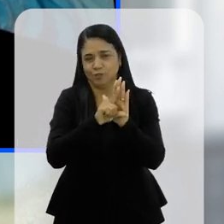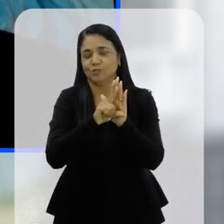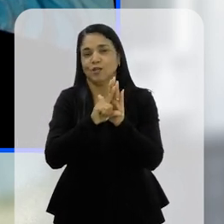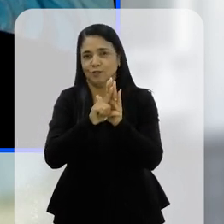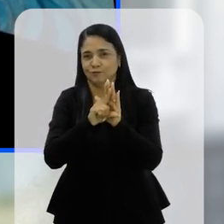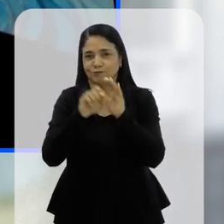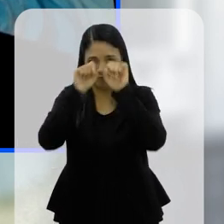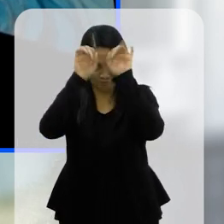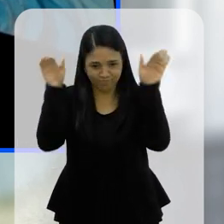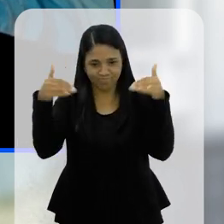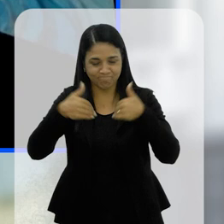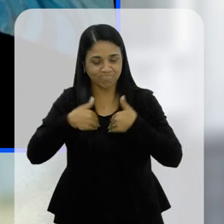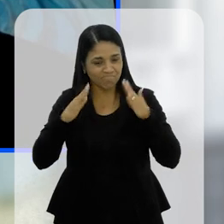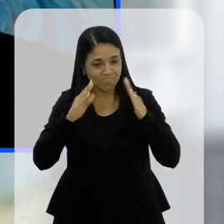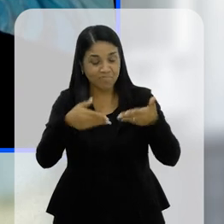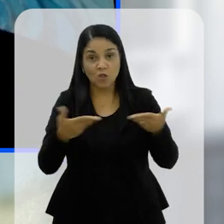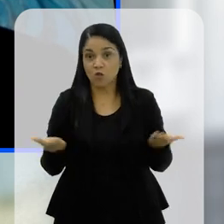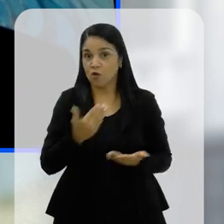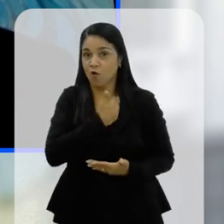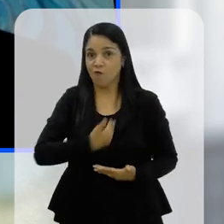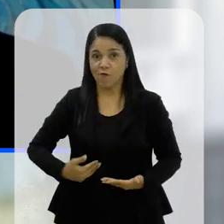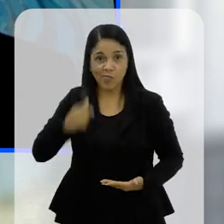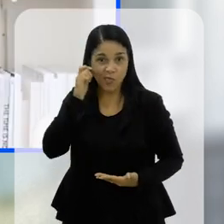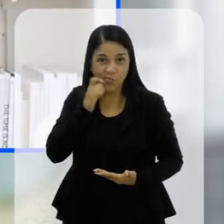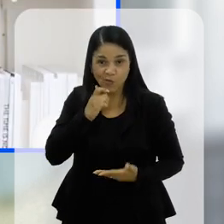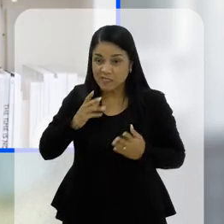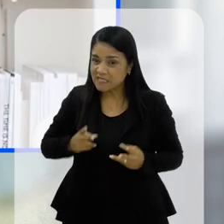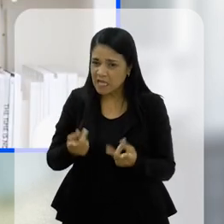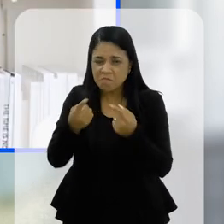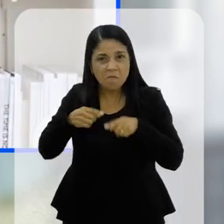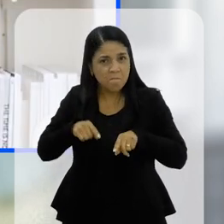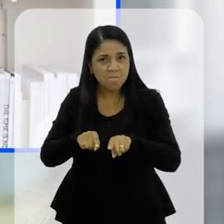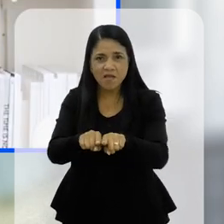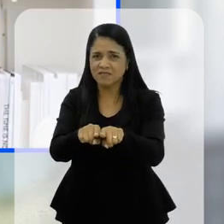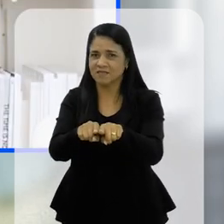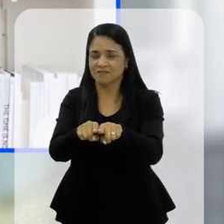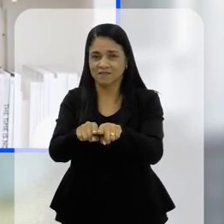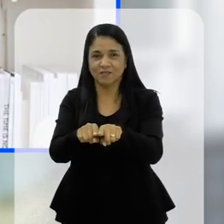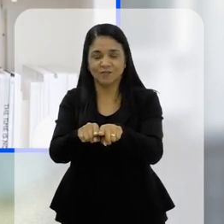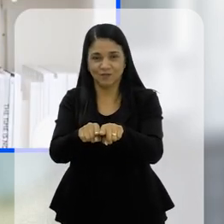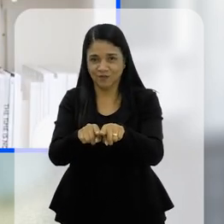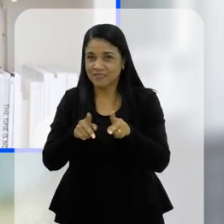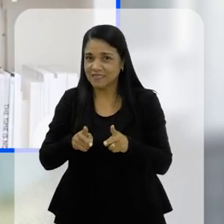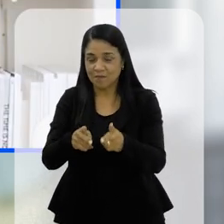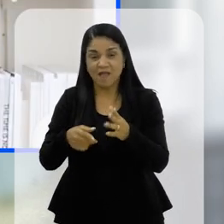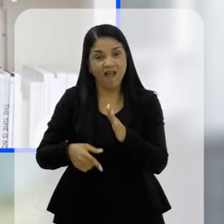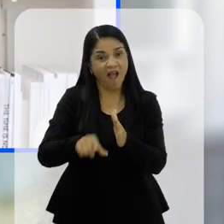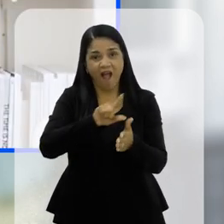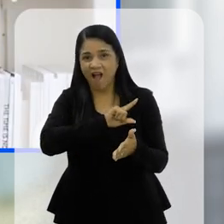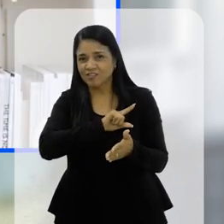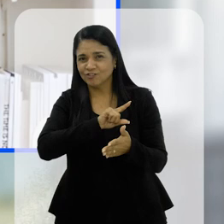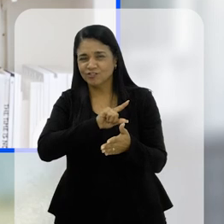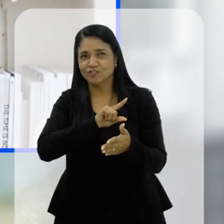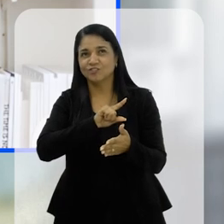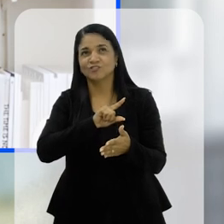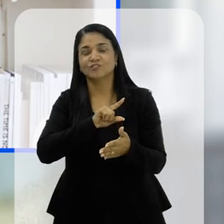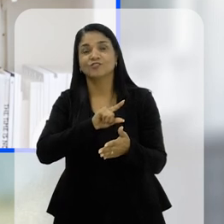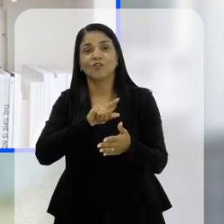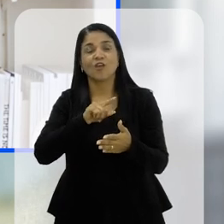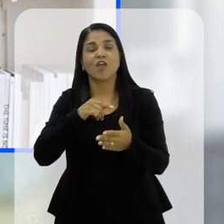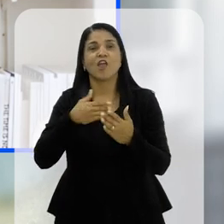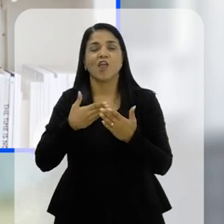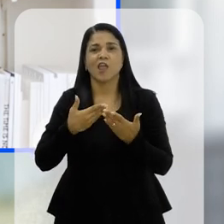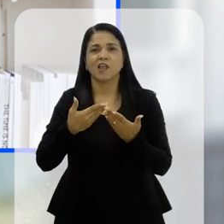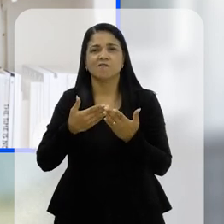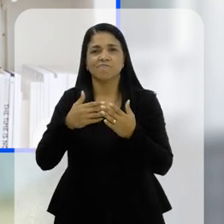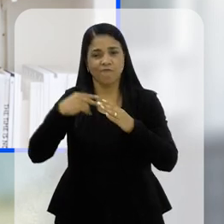governador, ele sempre foi parceiro da nossa causa, sempre, sempre, sempre, antes de ser, ele começou a vida